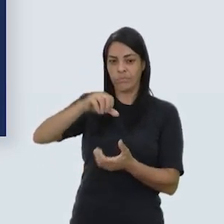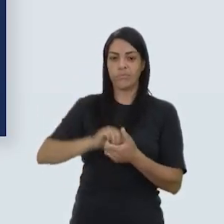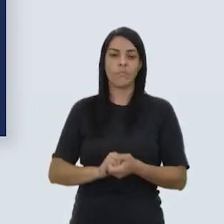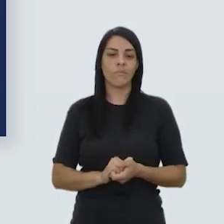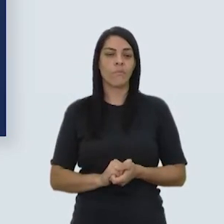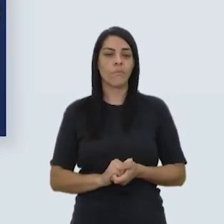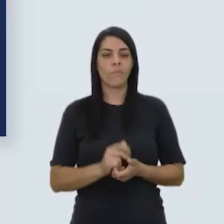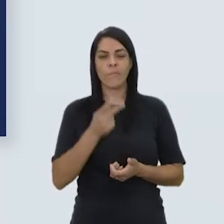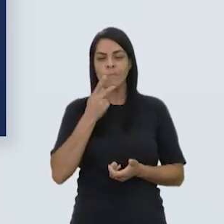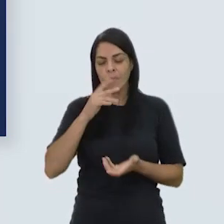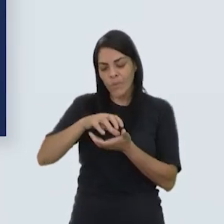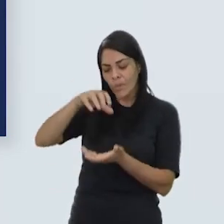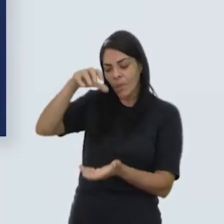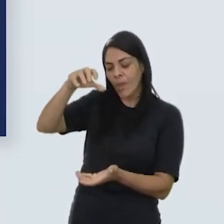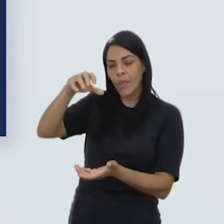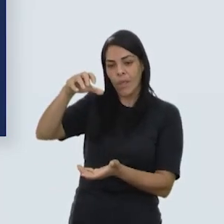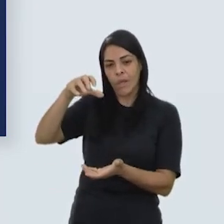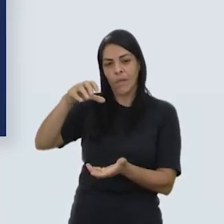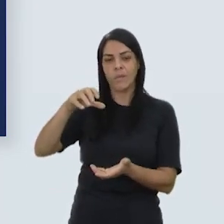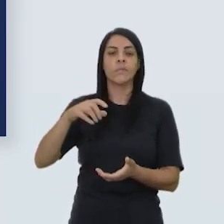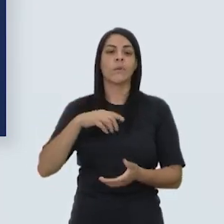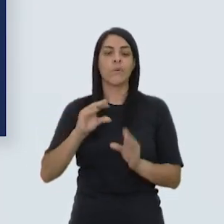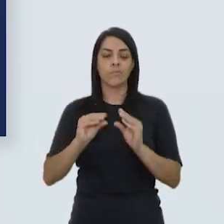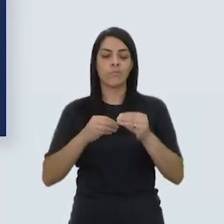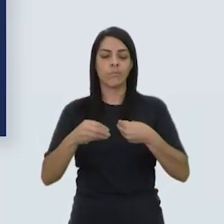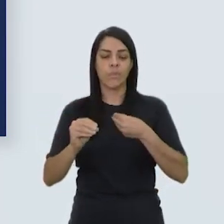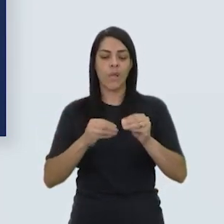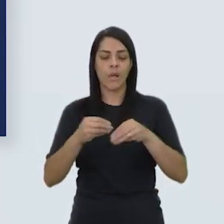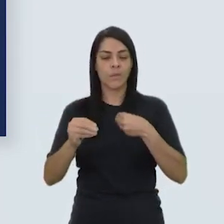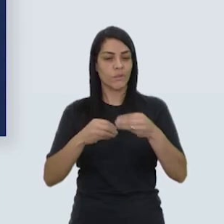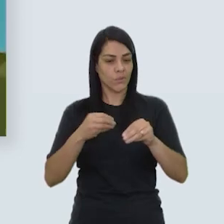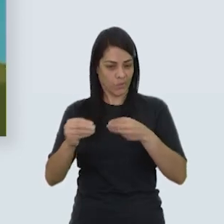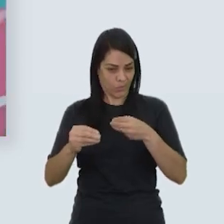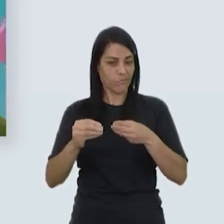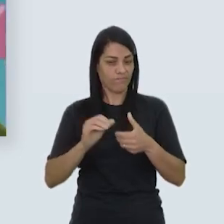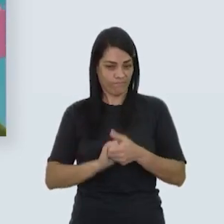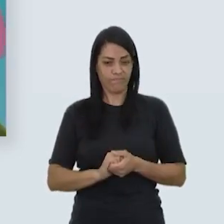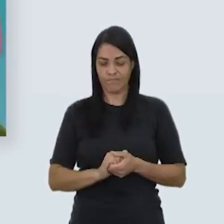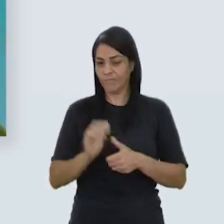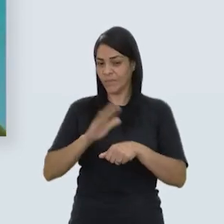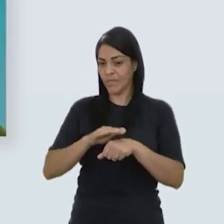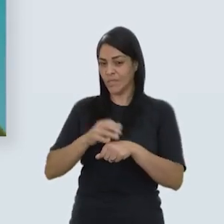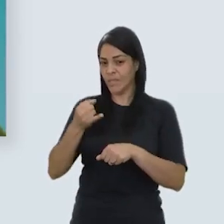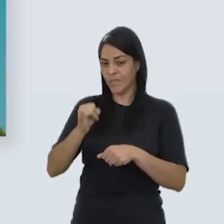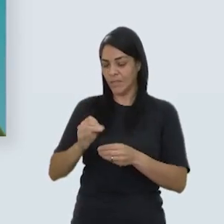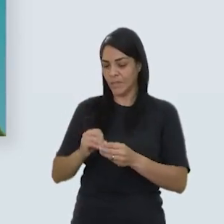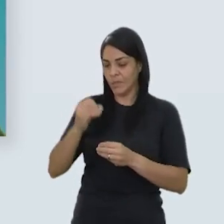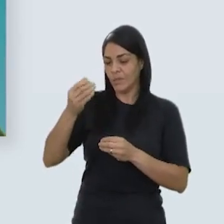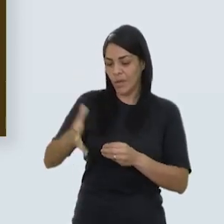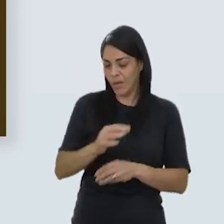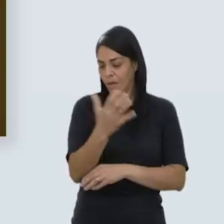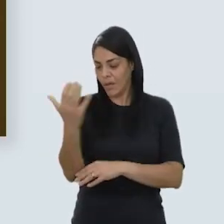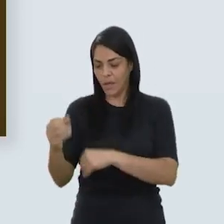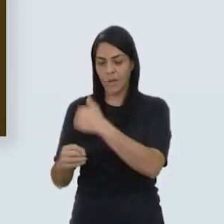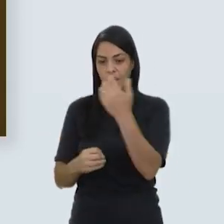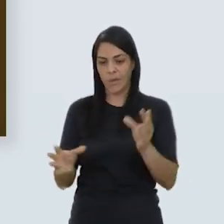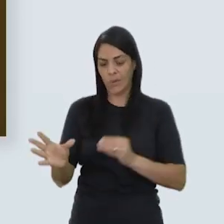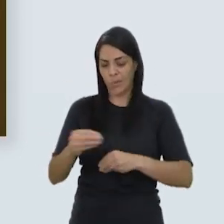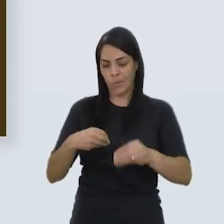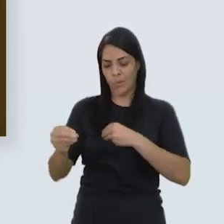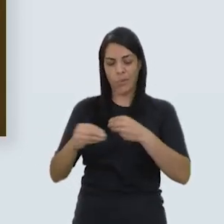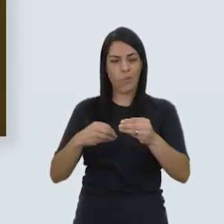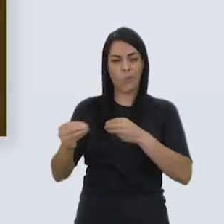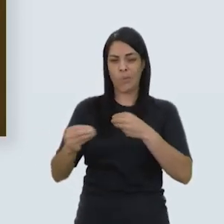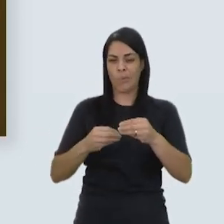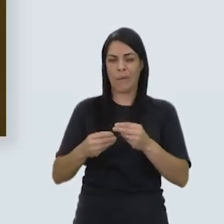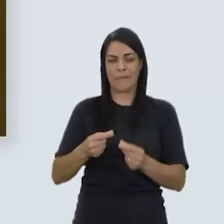em garrafas d'água, muitas são feitas de plástico, que vem do petróleo. Se jogado na natureza, o plástico leva centenas